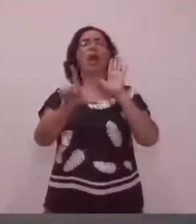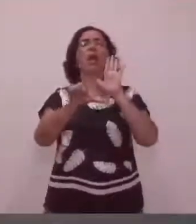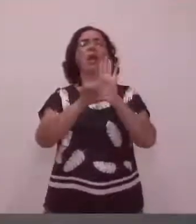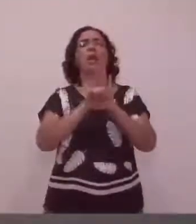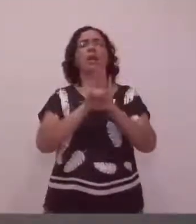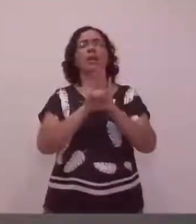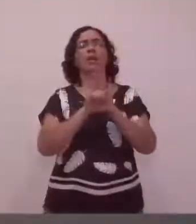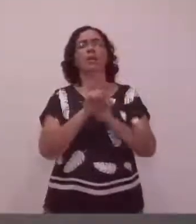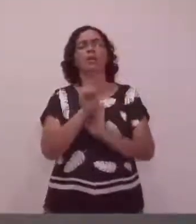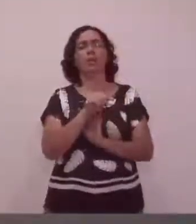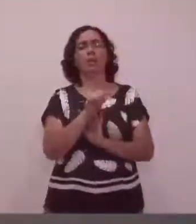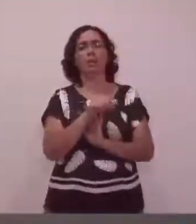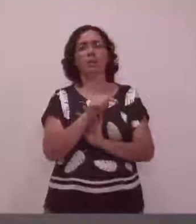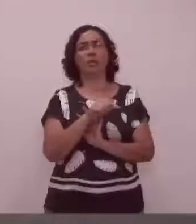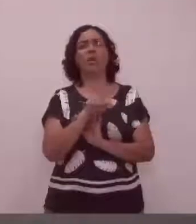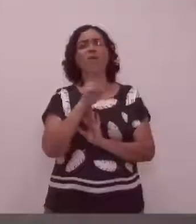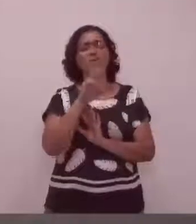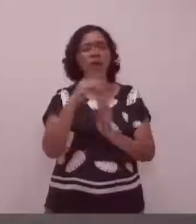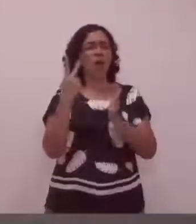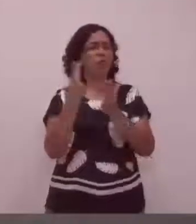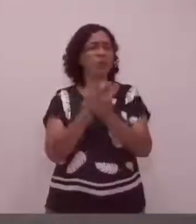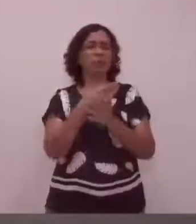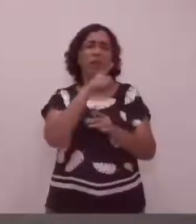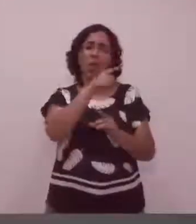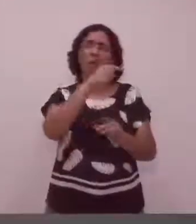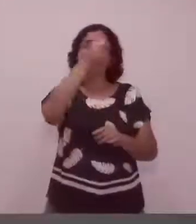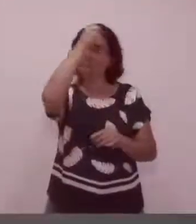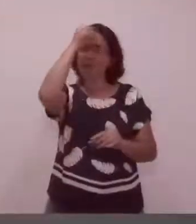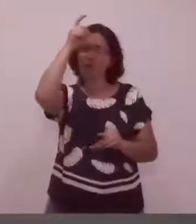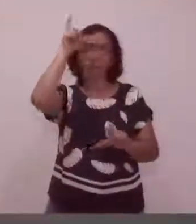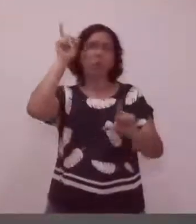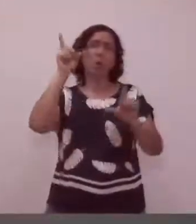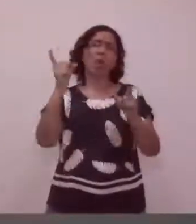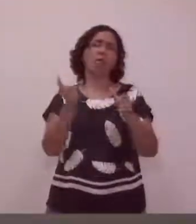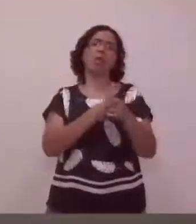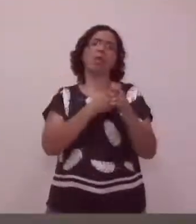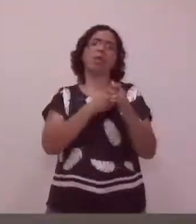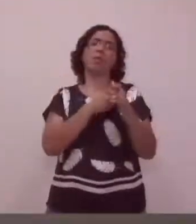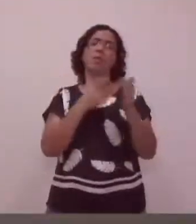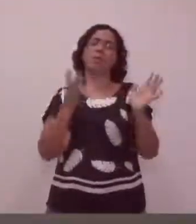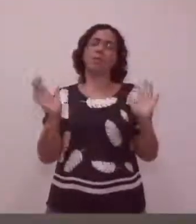uma dívida para o município. É isso que vai acontecer. Nada além disso.